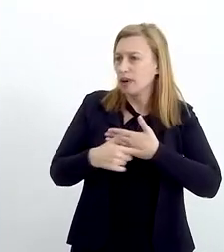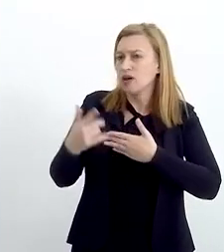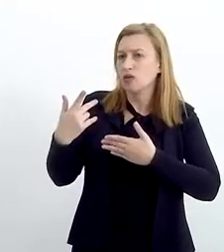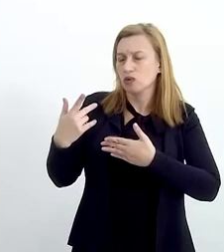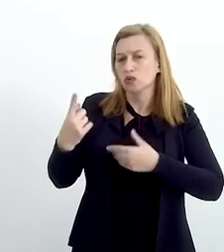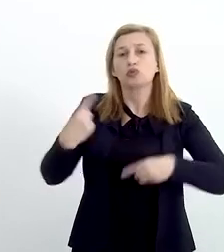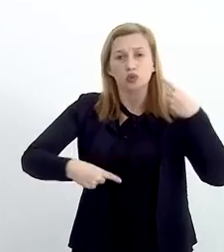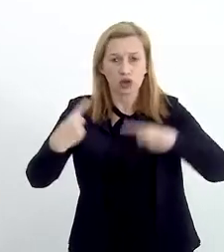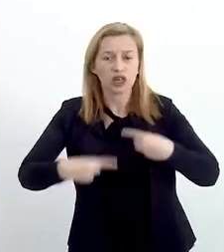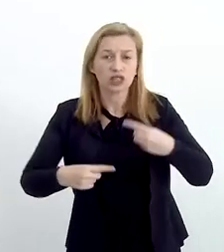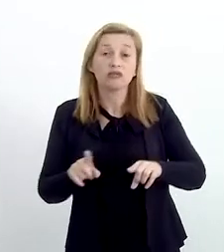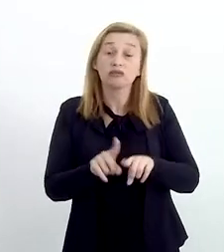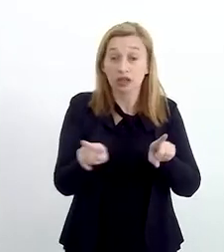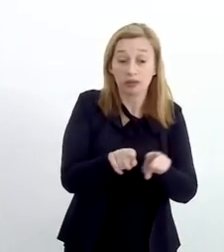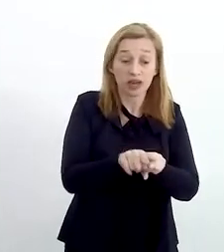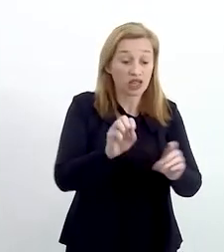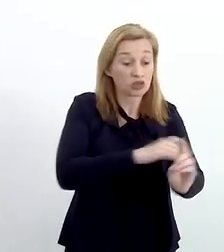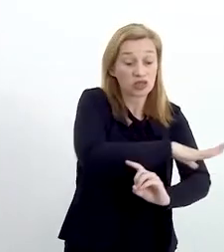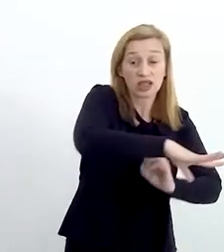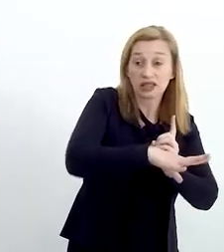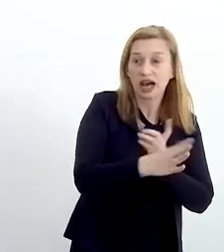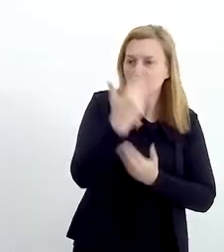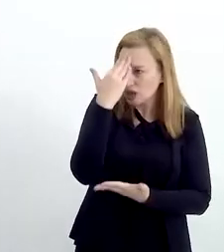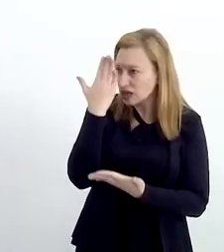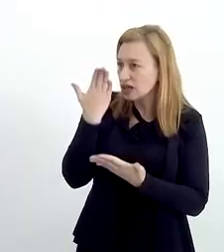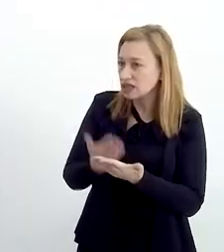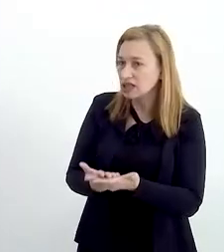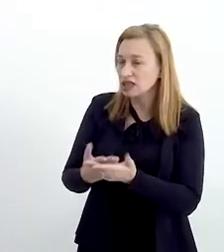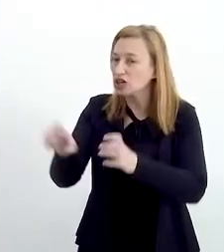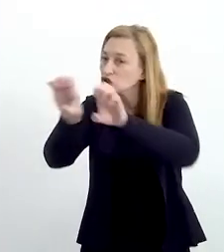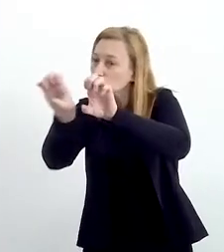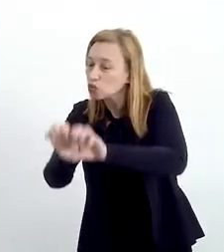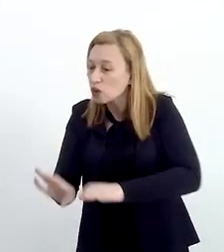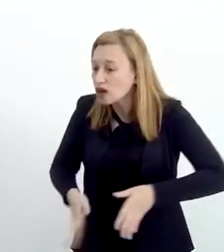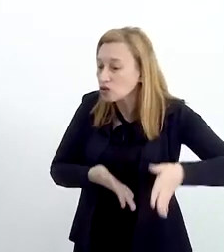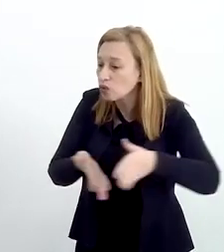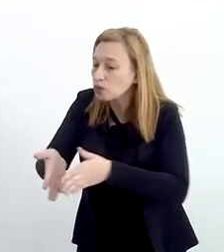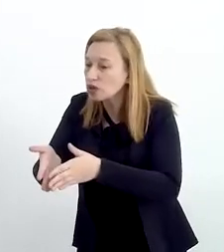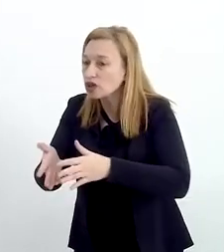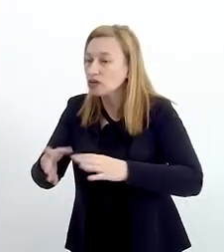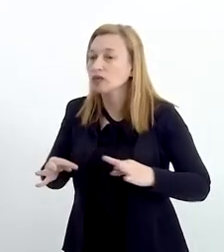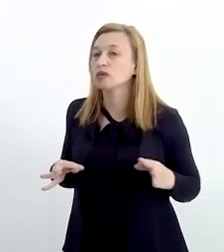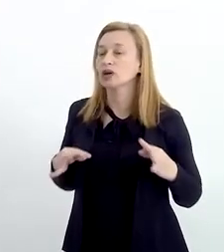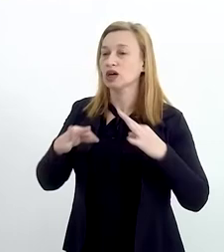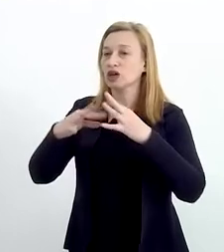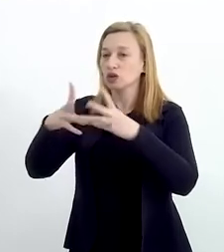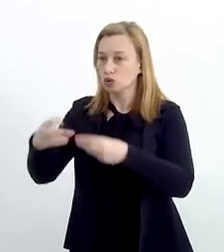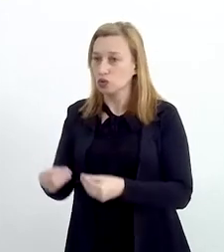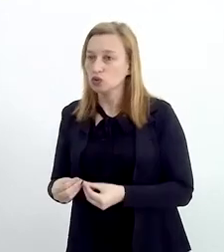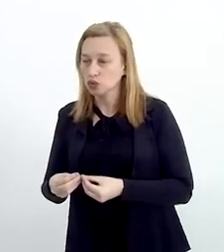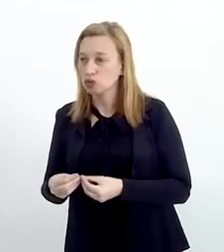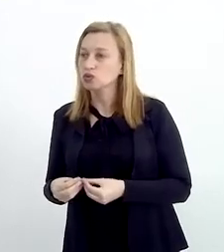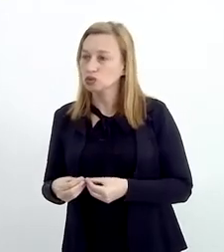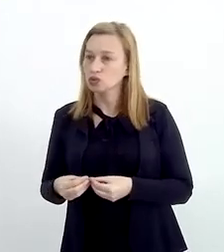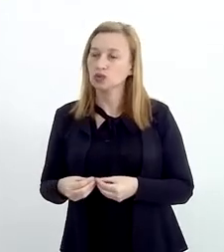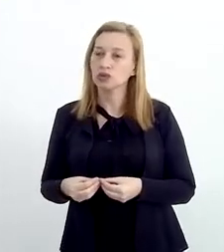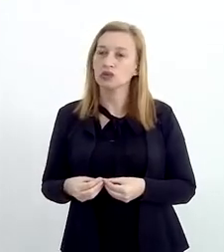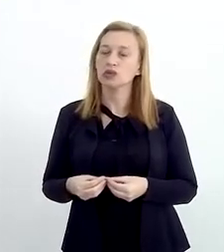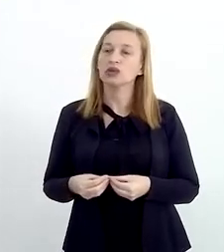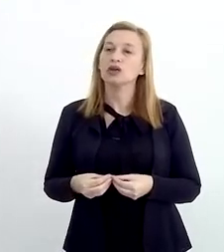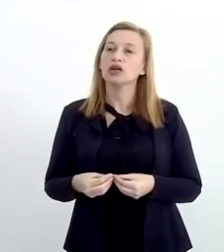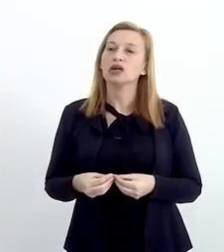aquele parte da sociedade que a sociedade confia para estruturar caminhos, para medir os resultados